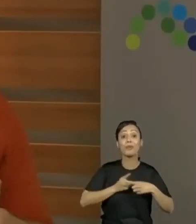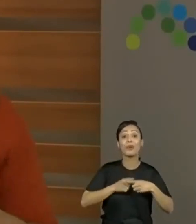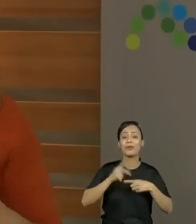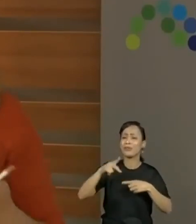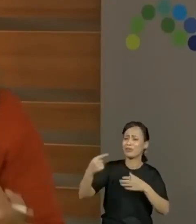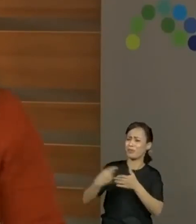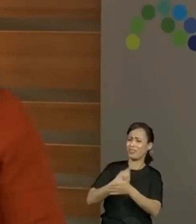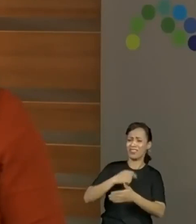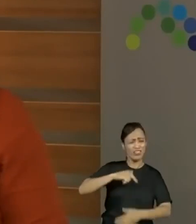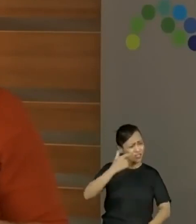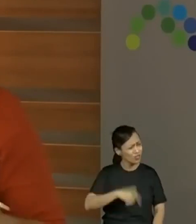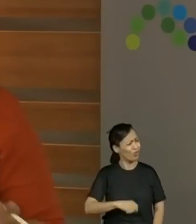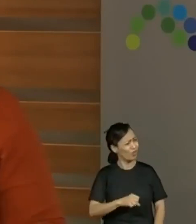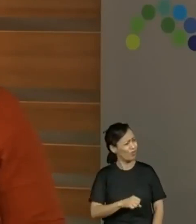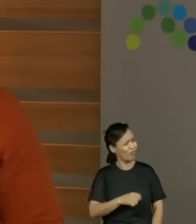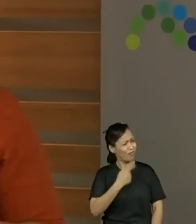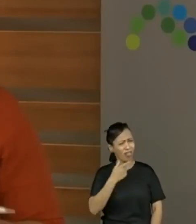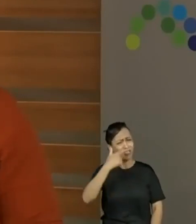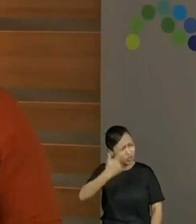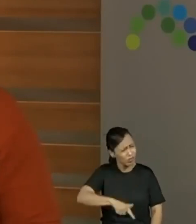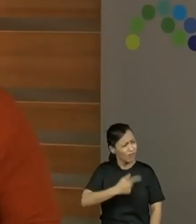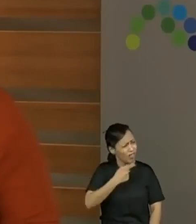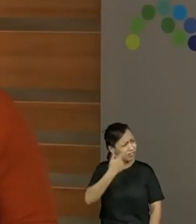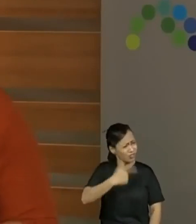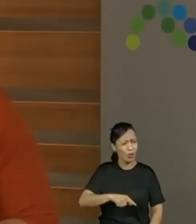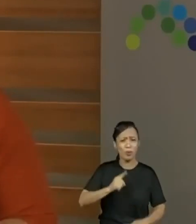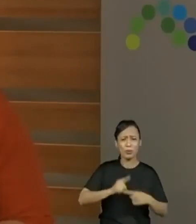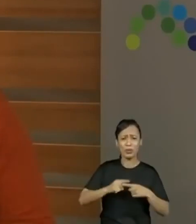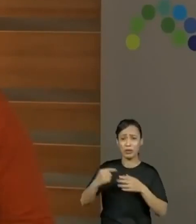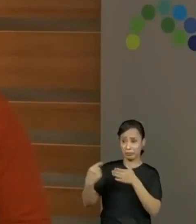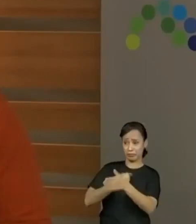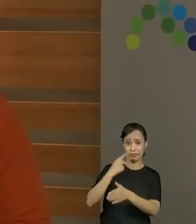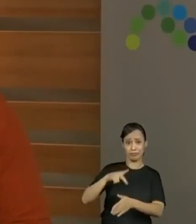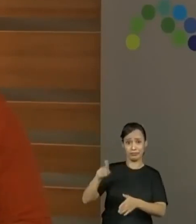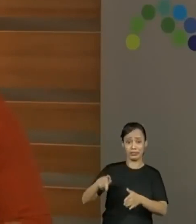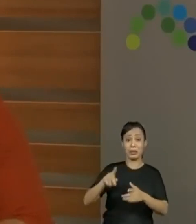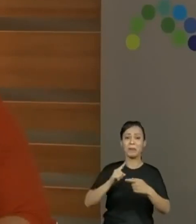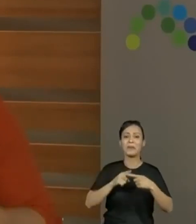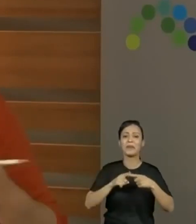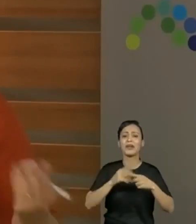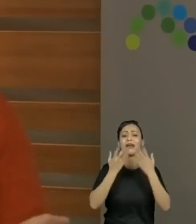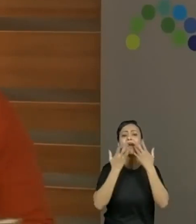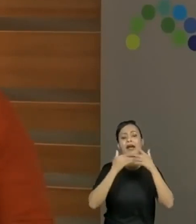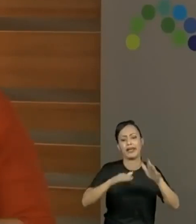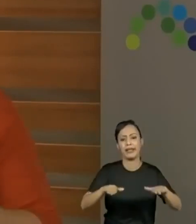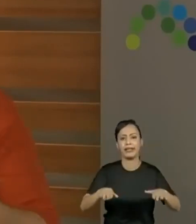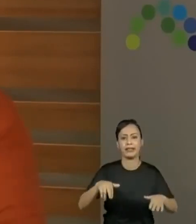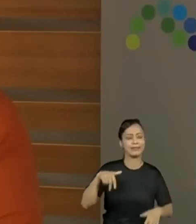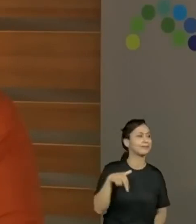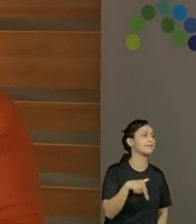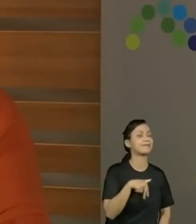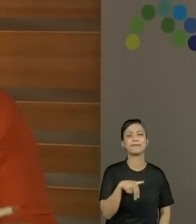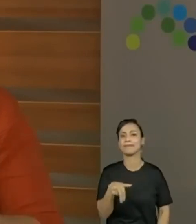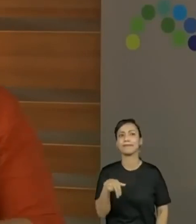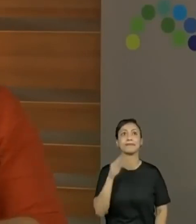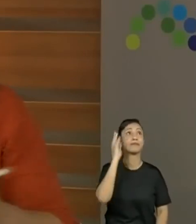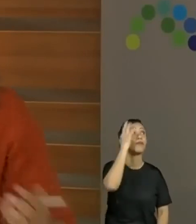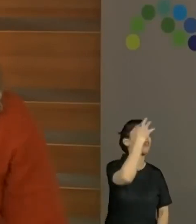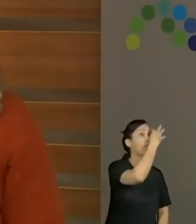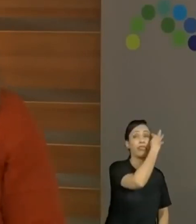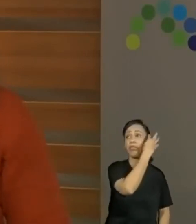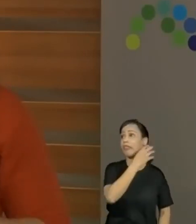professores falam, nossa, essas professoras falam, ficam repetindo a mesma coisa. A gente sabe. Criança fica, vai e volta, né?